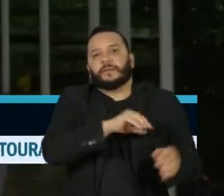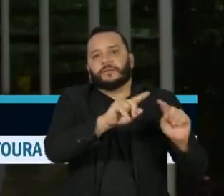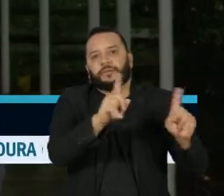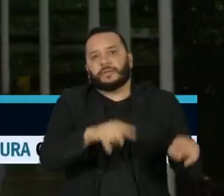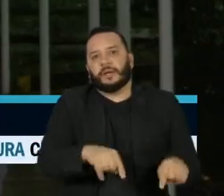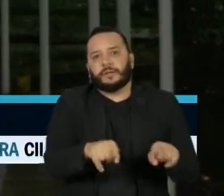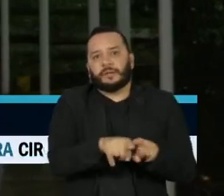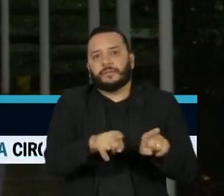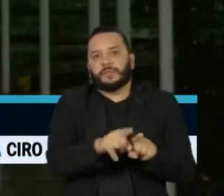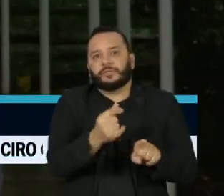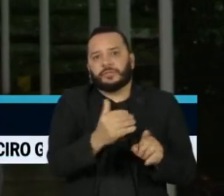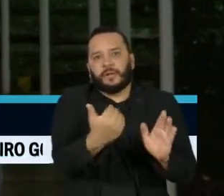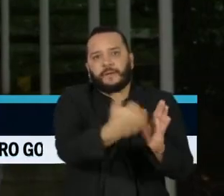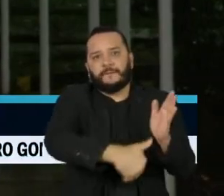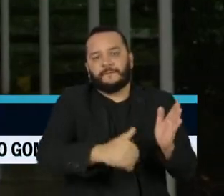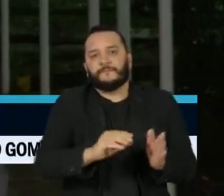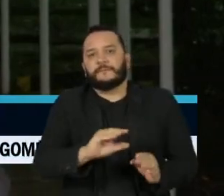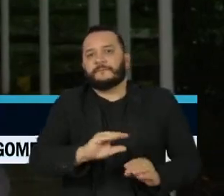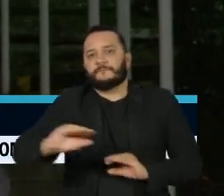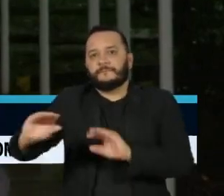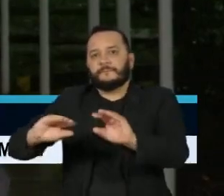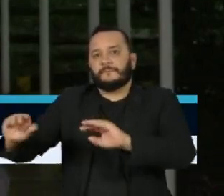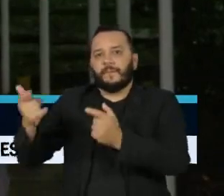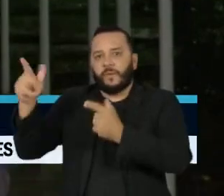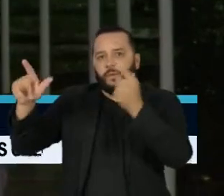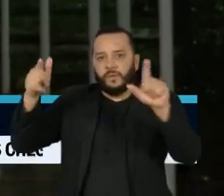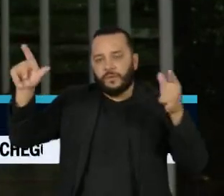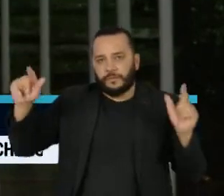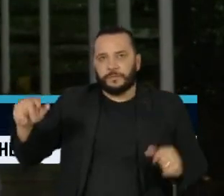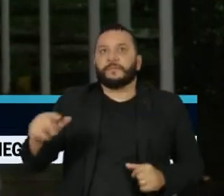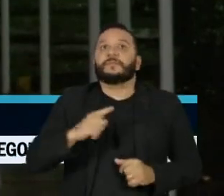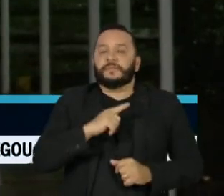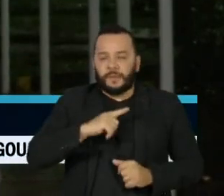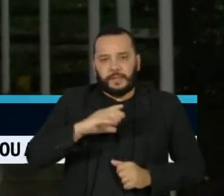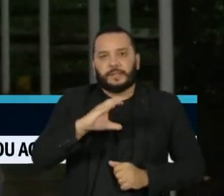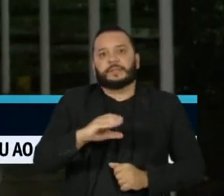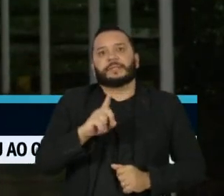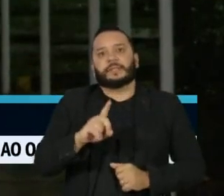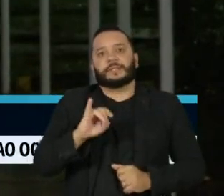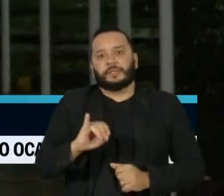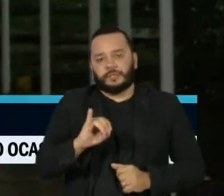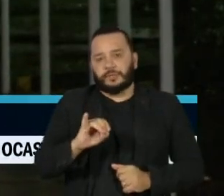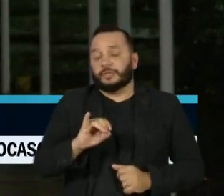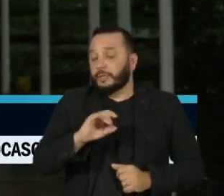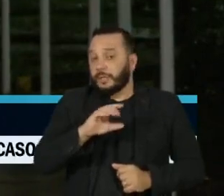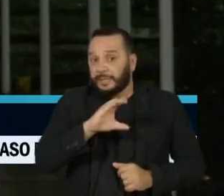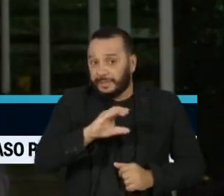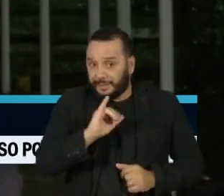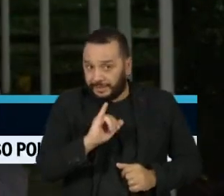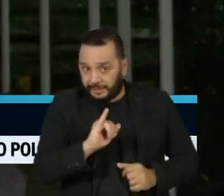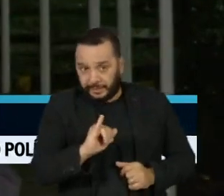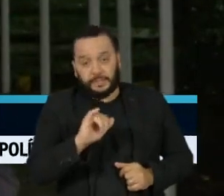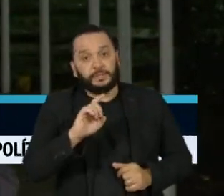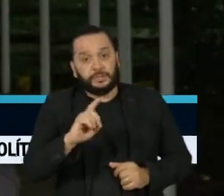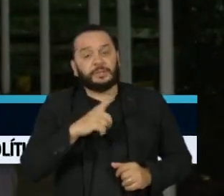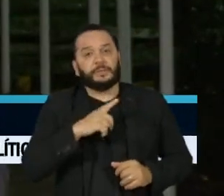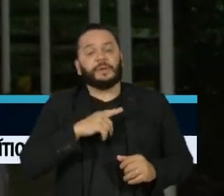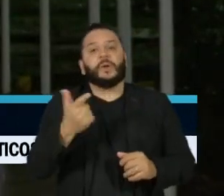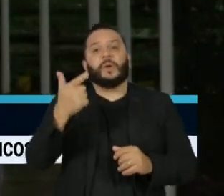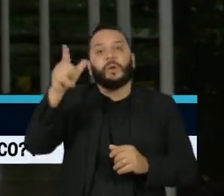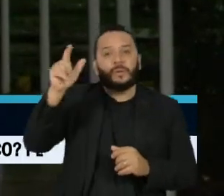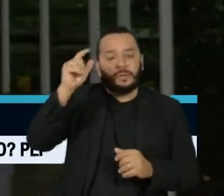quebra de sigilo atinge CID e transações envolvendo outros dois servidores que atuam diretamente no dia a dia do presidente.